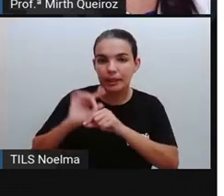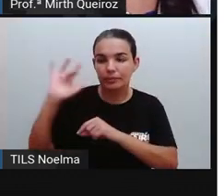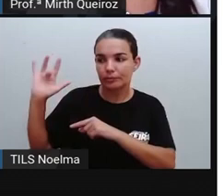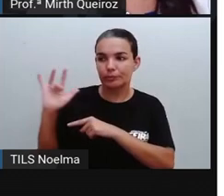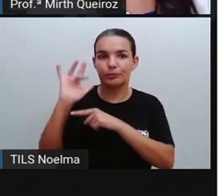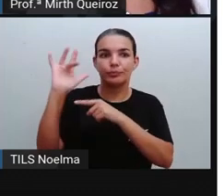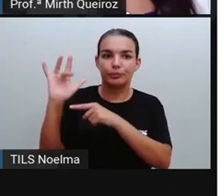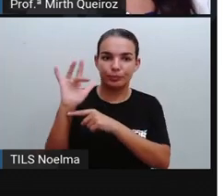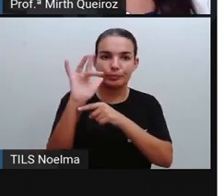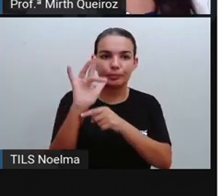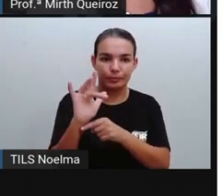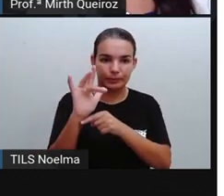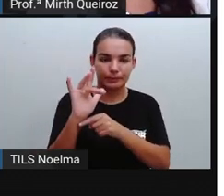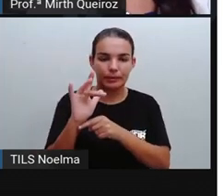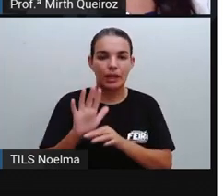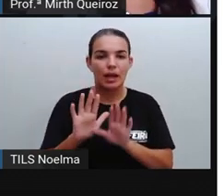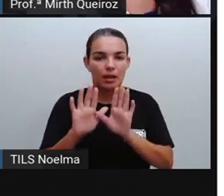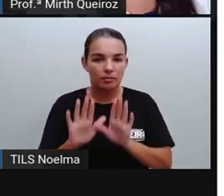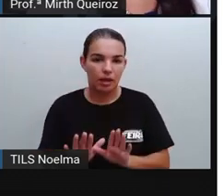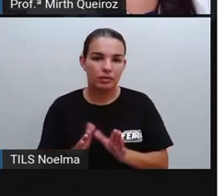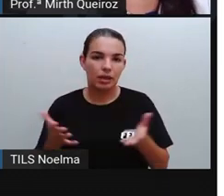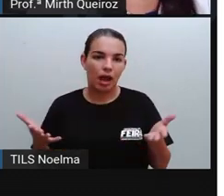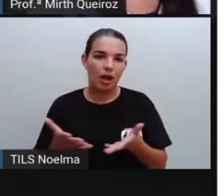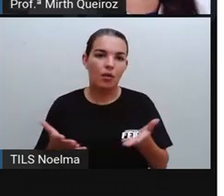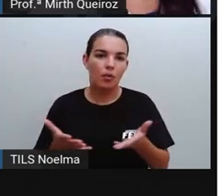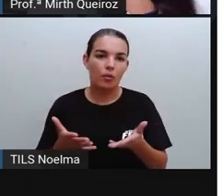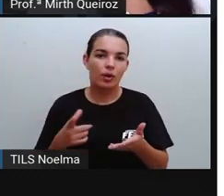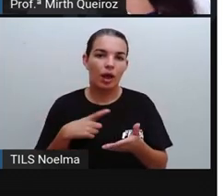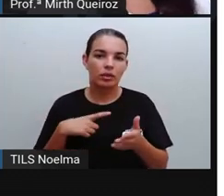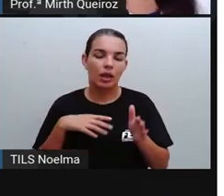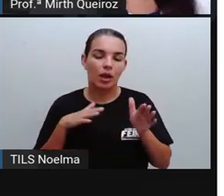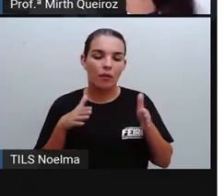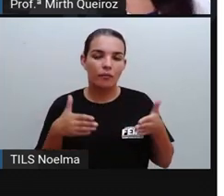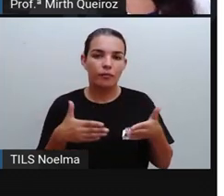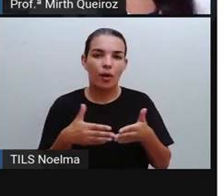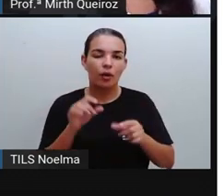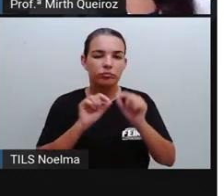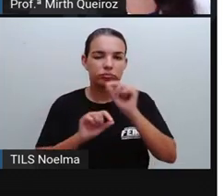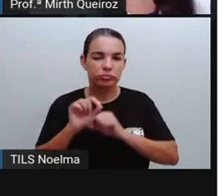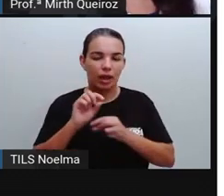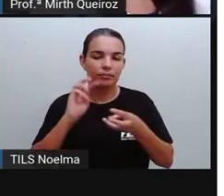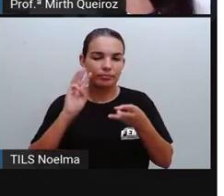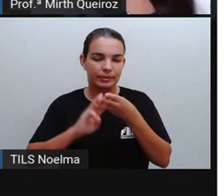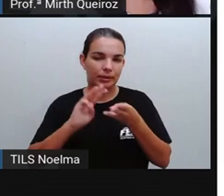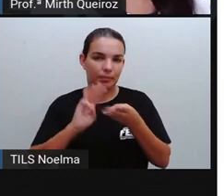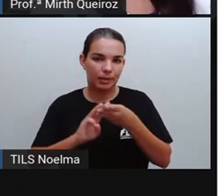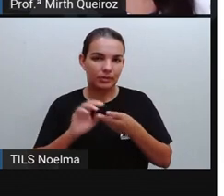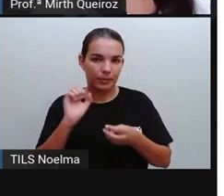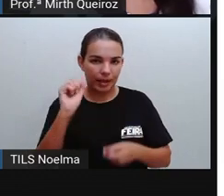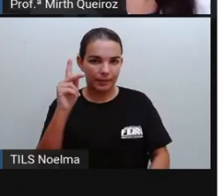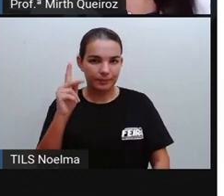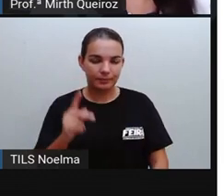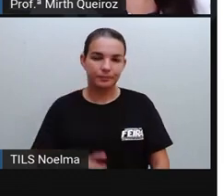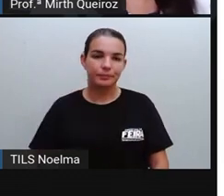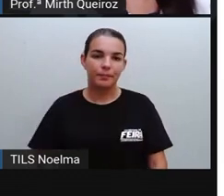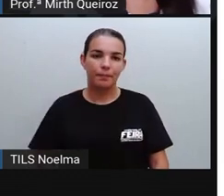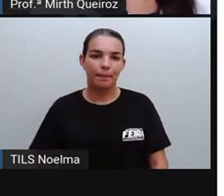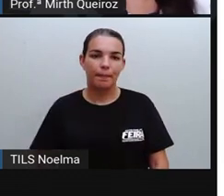o Aedes aegypti, porém, a gente vai ter um foco mais para a disciplina de matemática, certo?